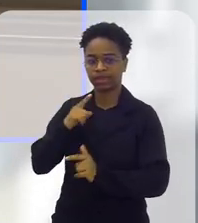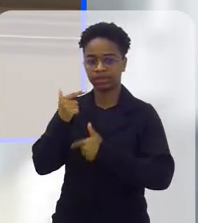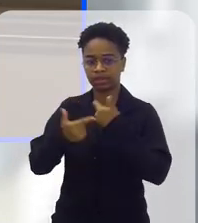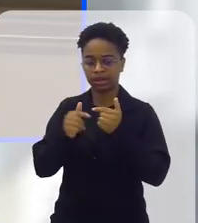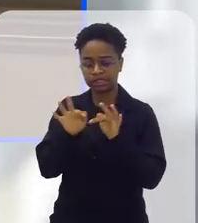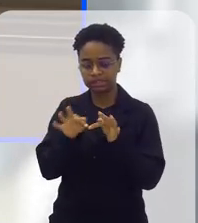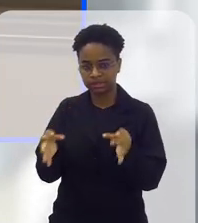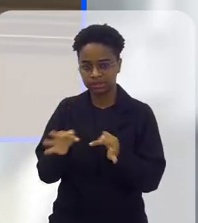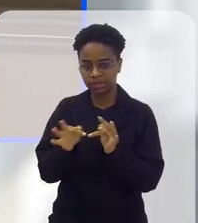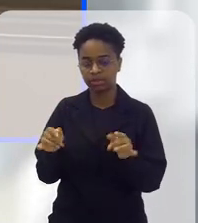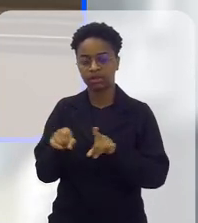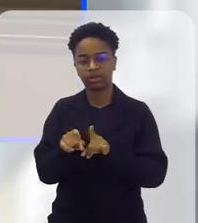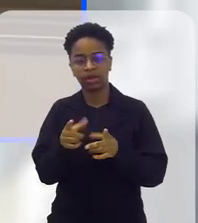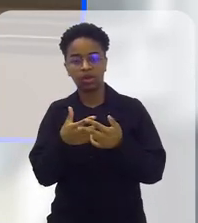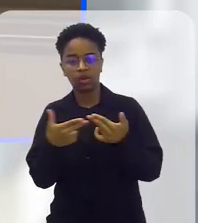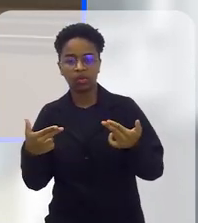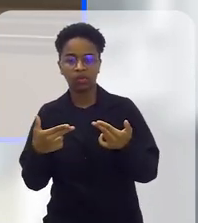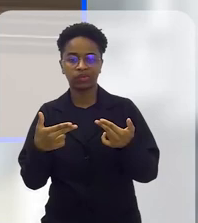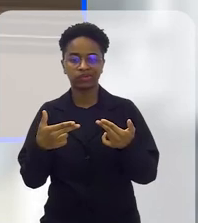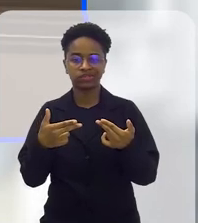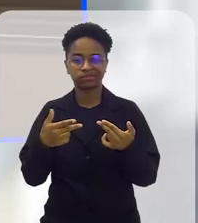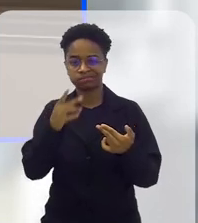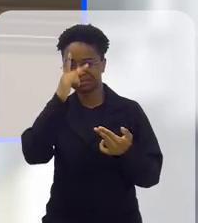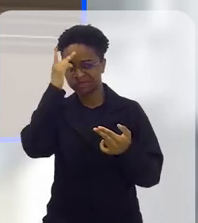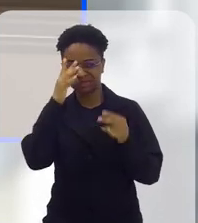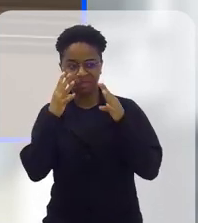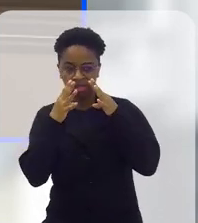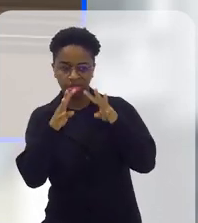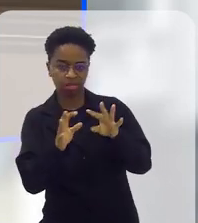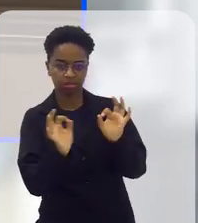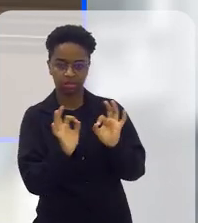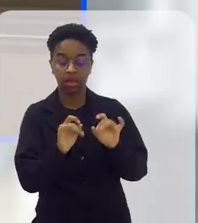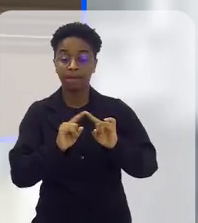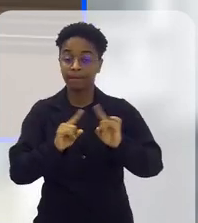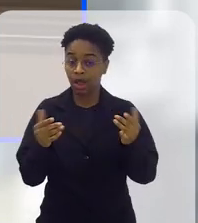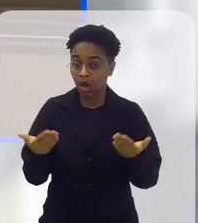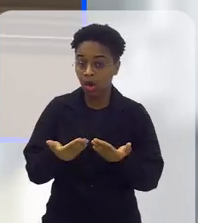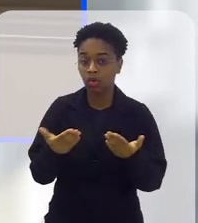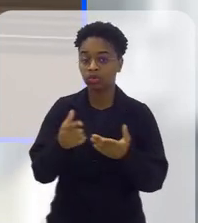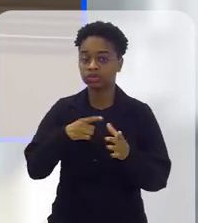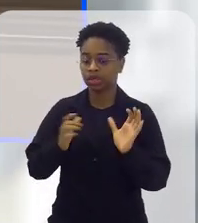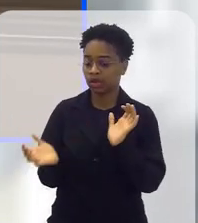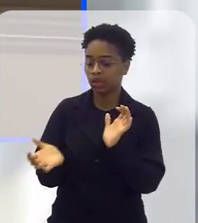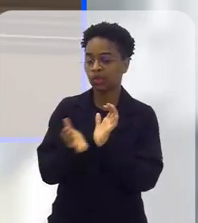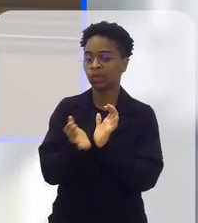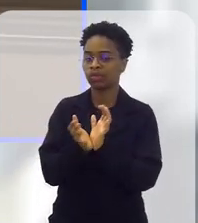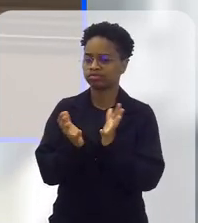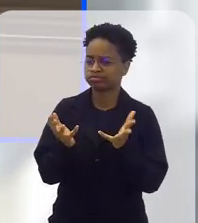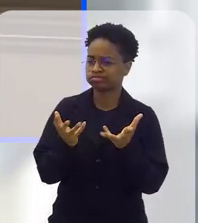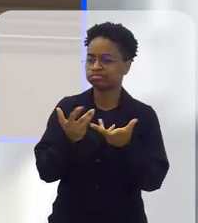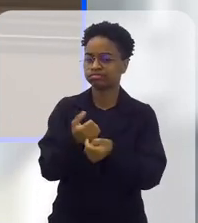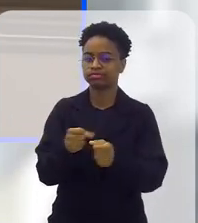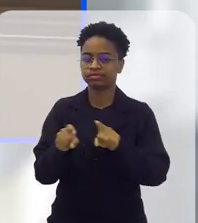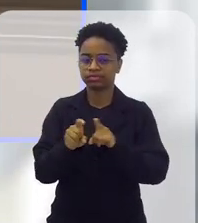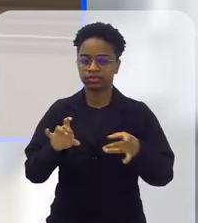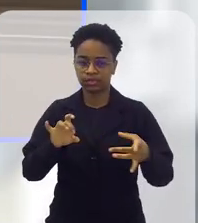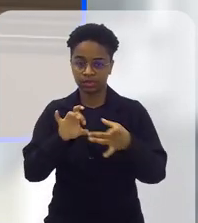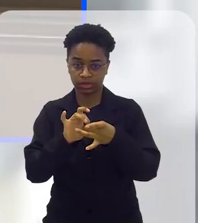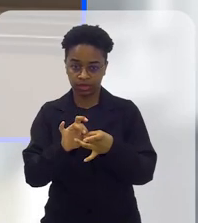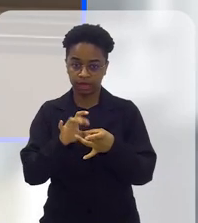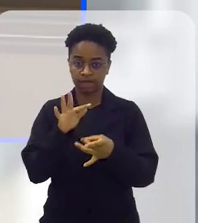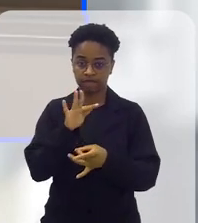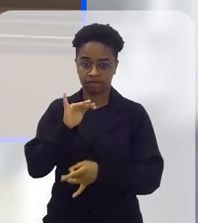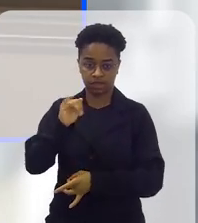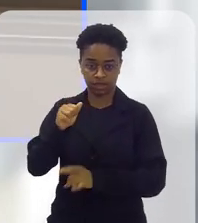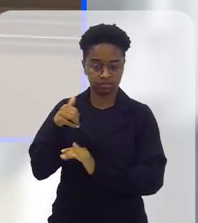trabalho pequeno, uma coisa que a FIA não era tão reconhecida. E hoje, através desse grupo, que hoje faz parte